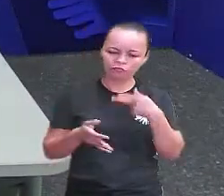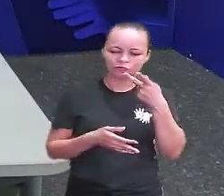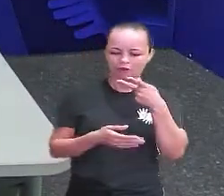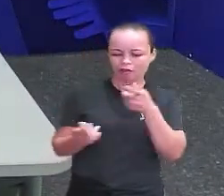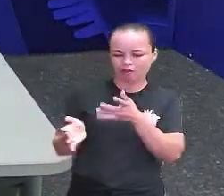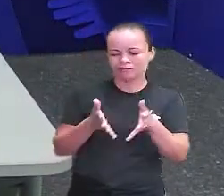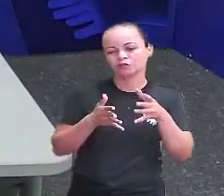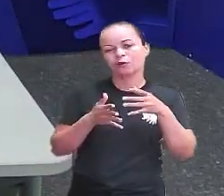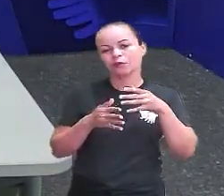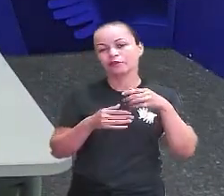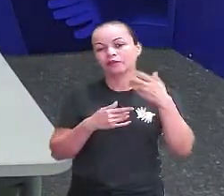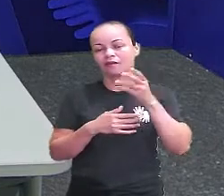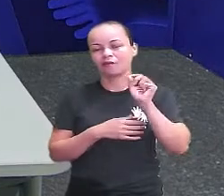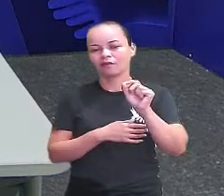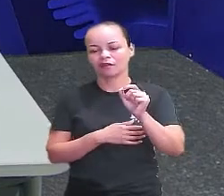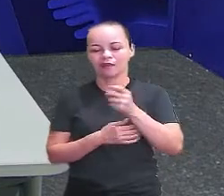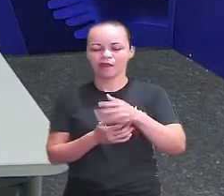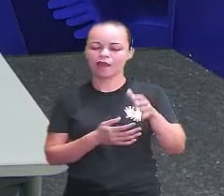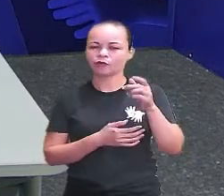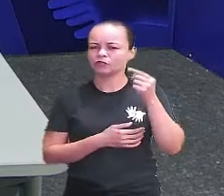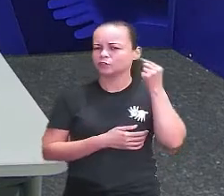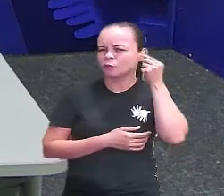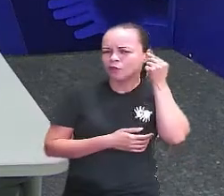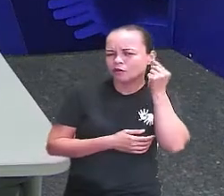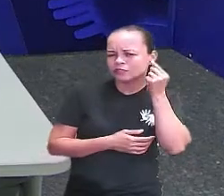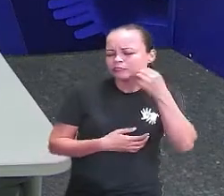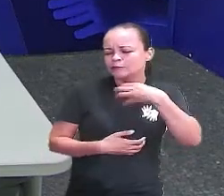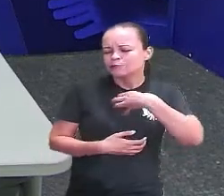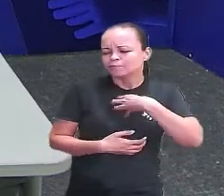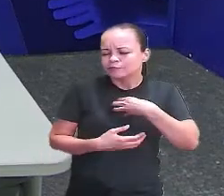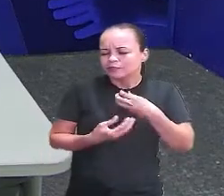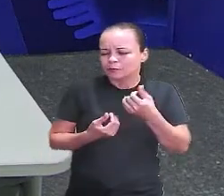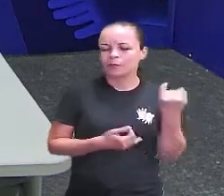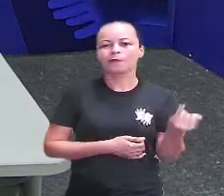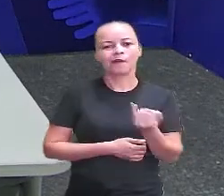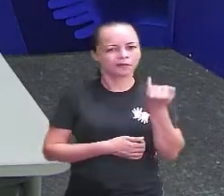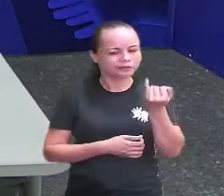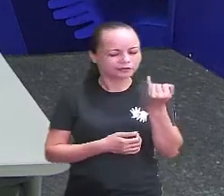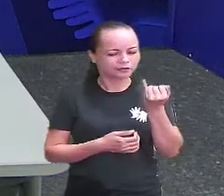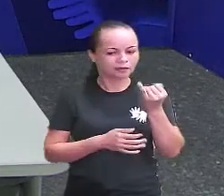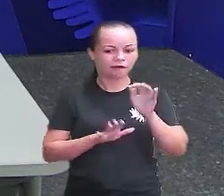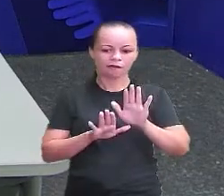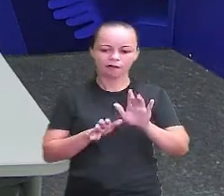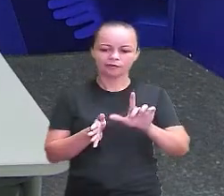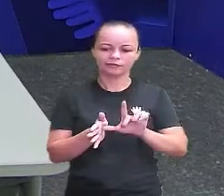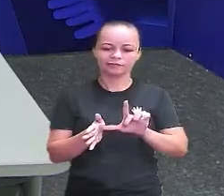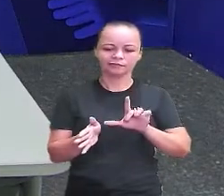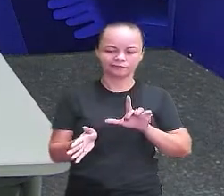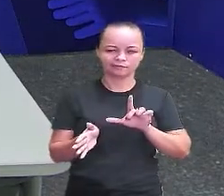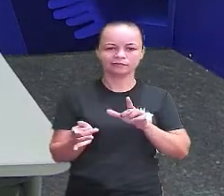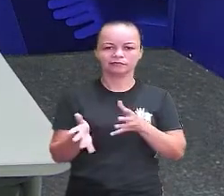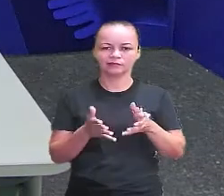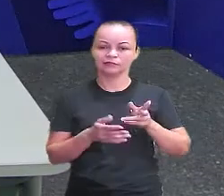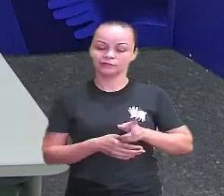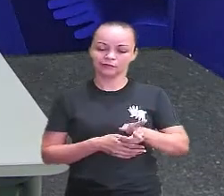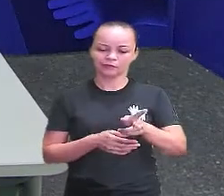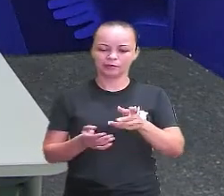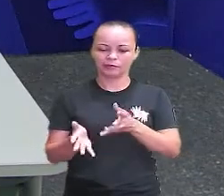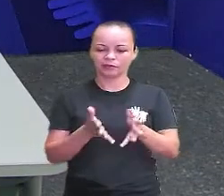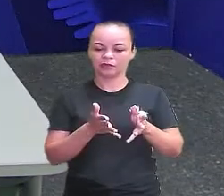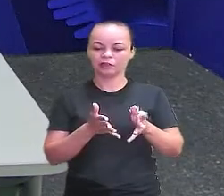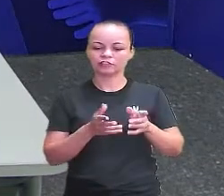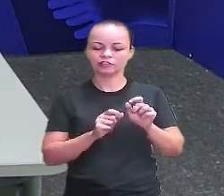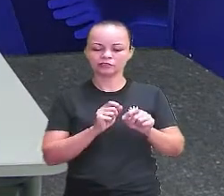esse órgão que é a nossa orelha, sobre esse sentido tão importante. Mas antes, como sempre, a gente vai